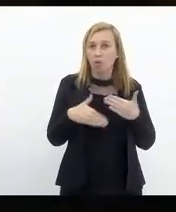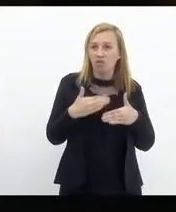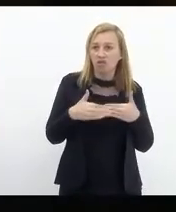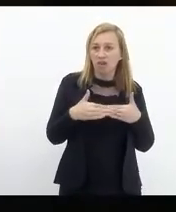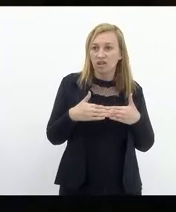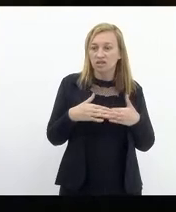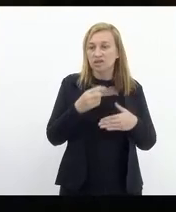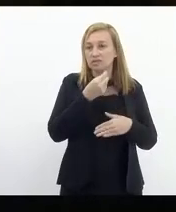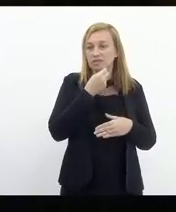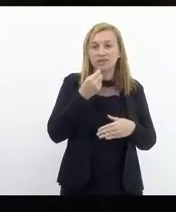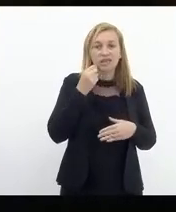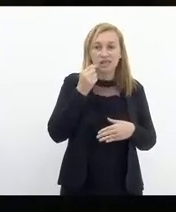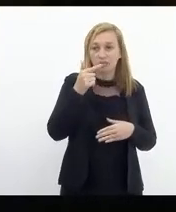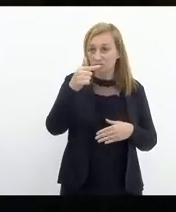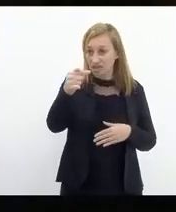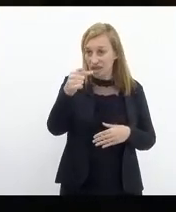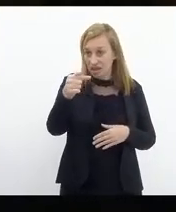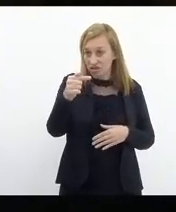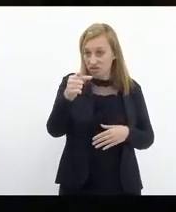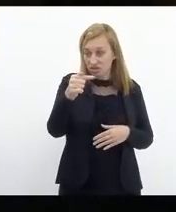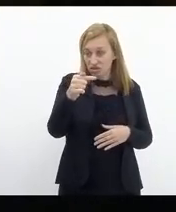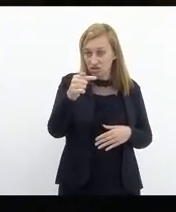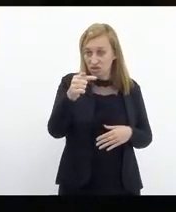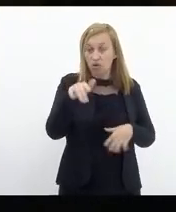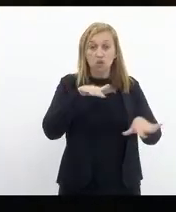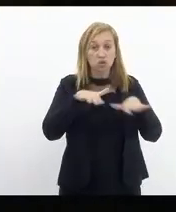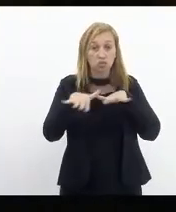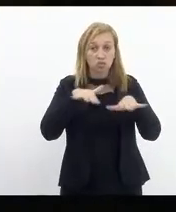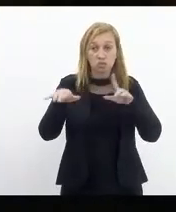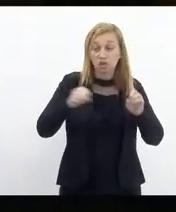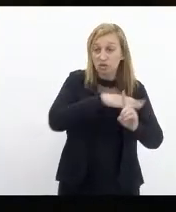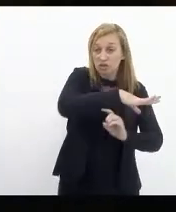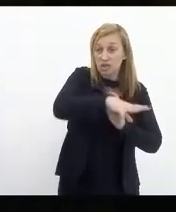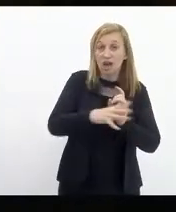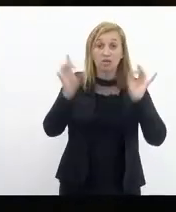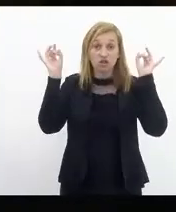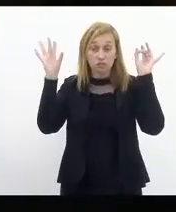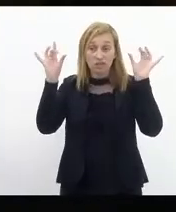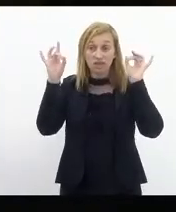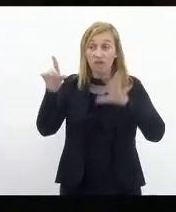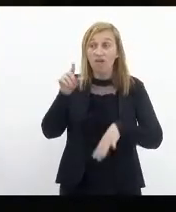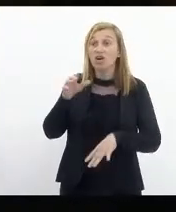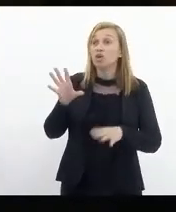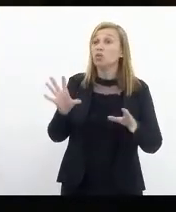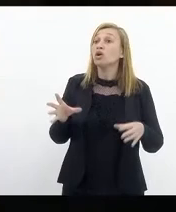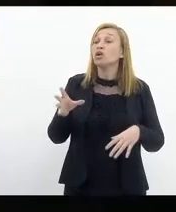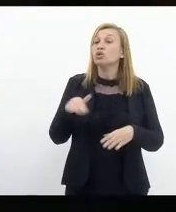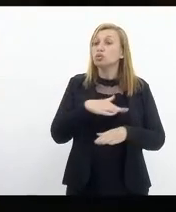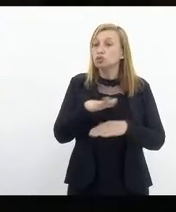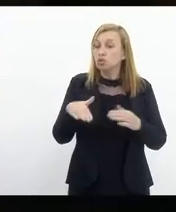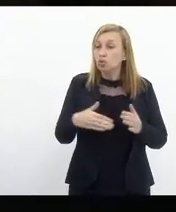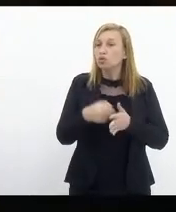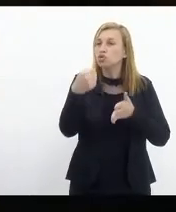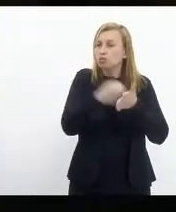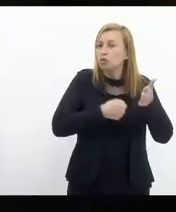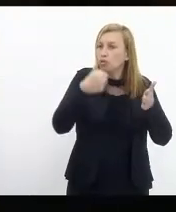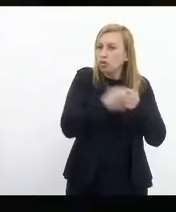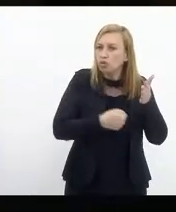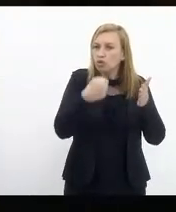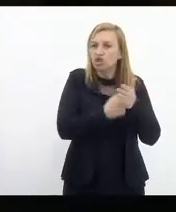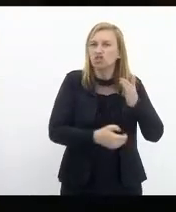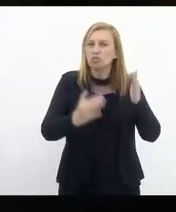do 7 de setembro, onde os movimentos sociais, em especial aqueles e aquelas, por lutas por